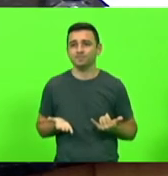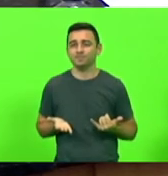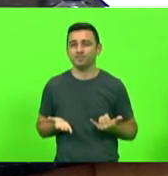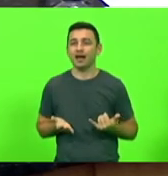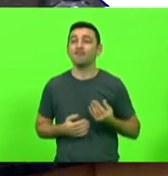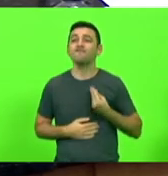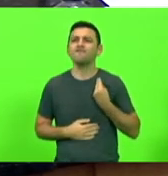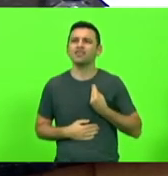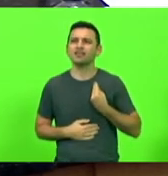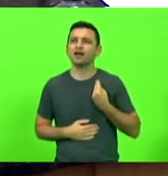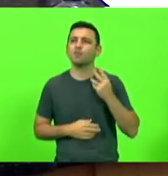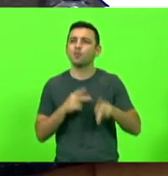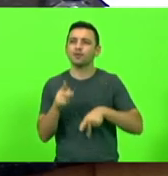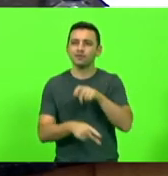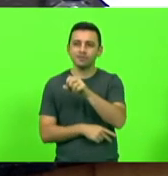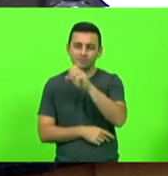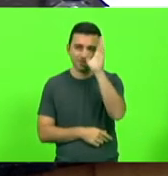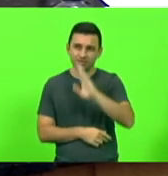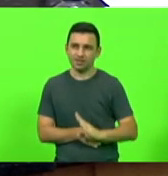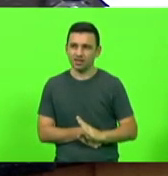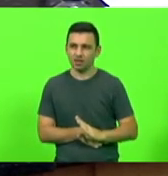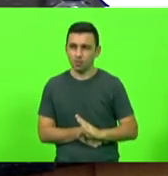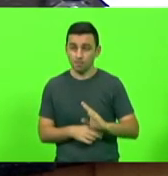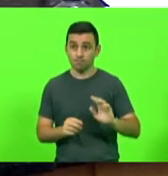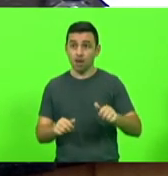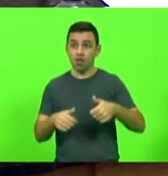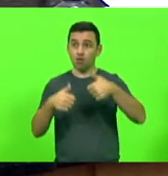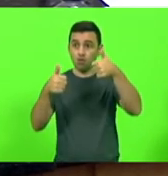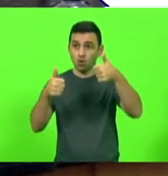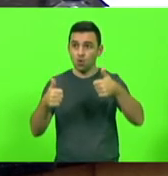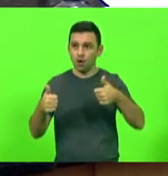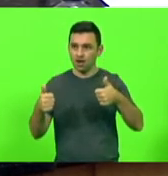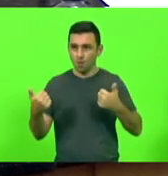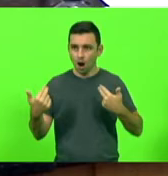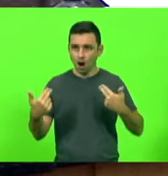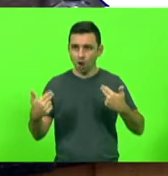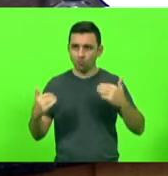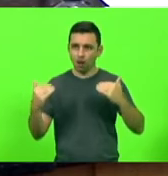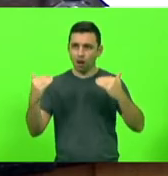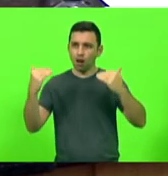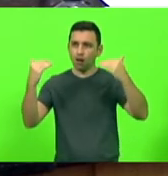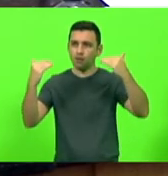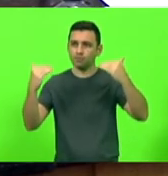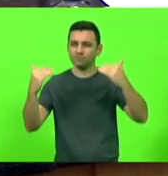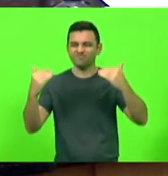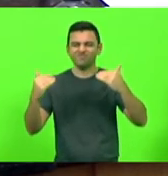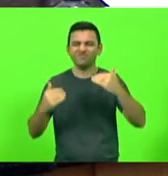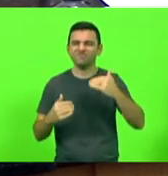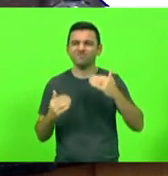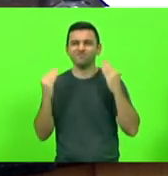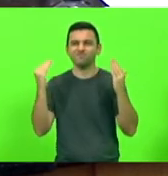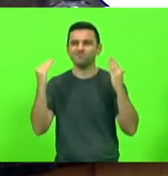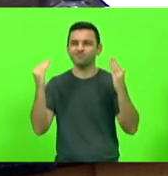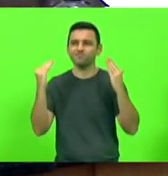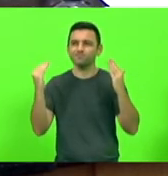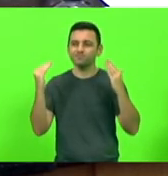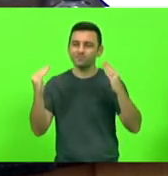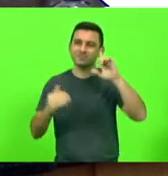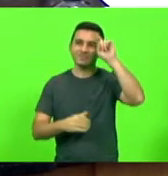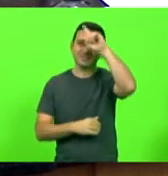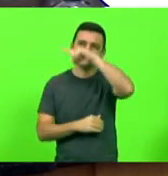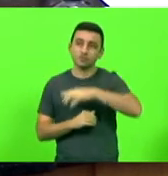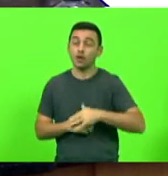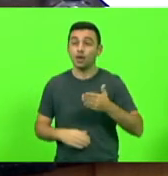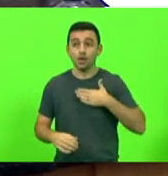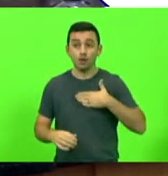melhorou nessa mesma quantidade, nessa mesma proporção? Eu duvido muito, eu duvido muito. Por isso, a